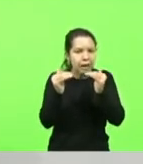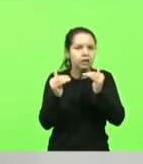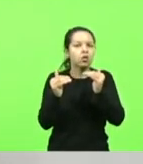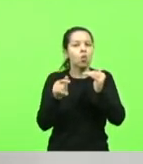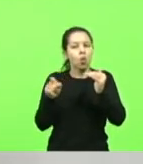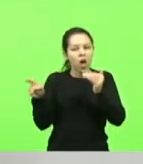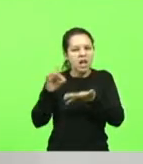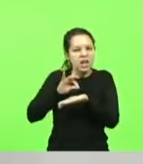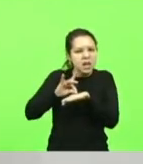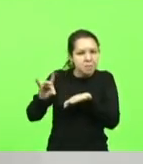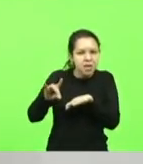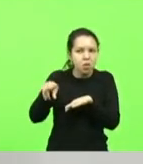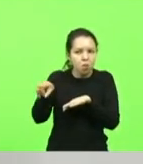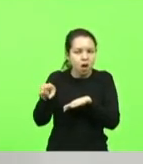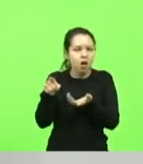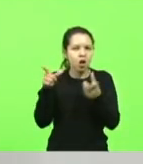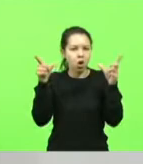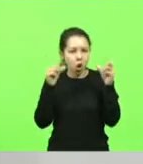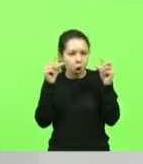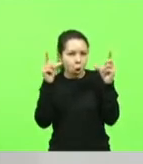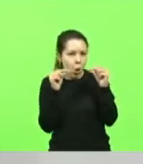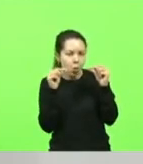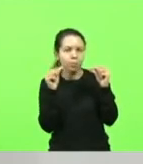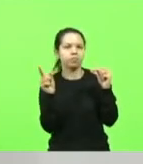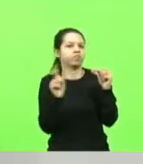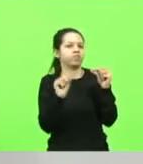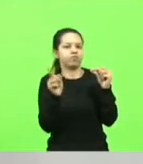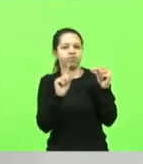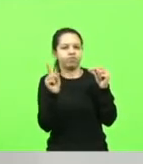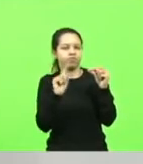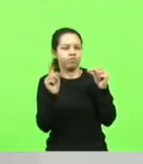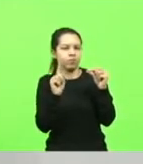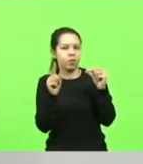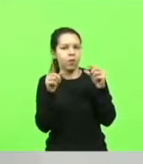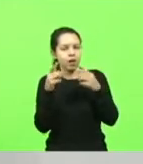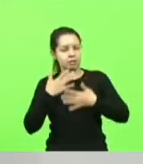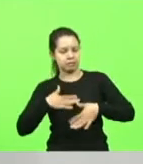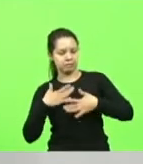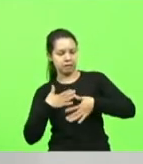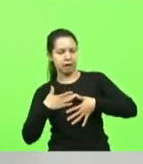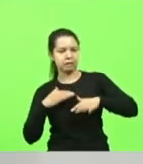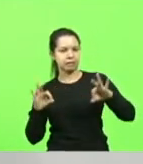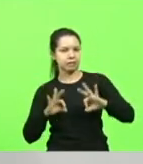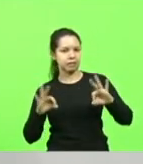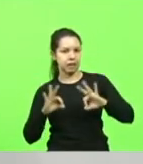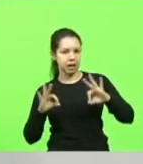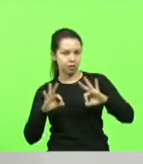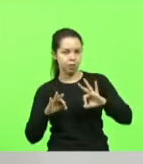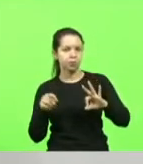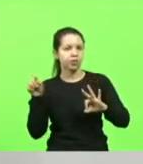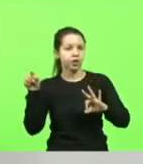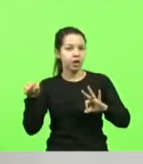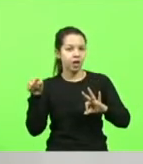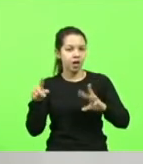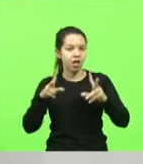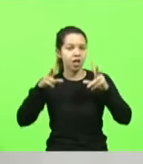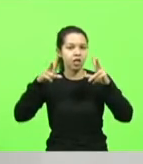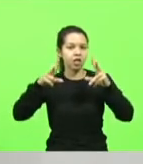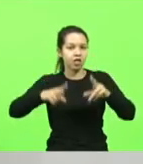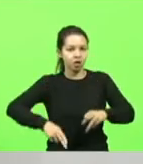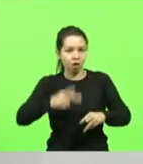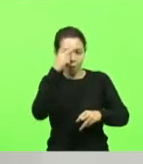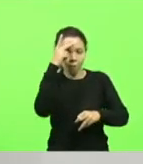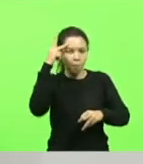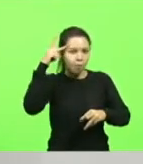dormindo, não. O nosso inimigo não descansa um minuto. Ele se agarra como um náufrago, se agarra à